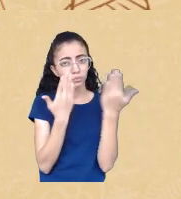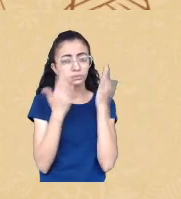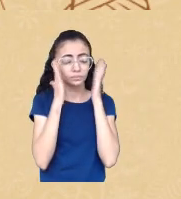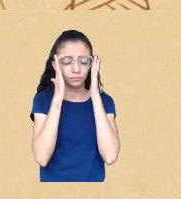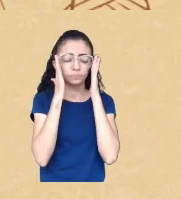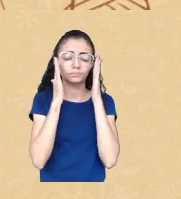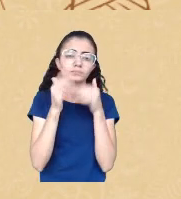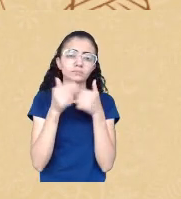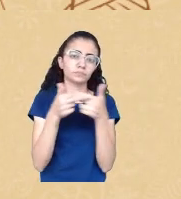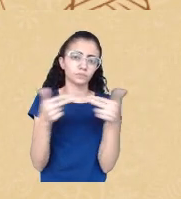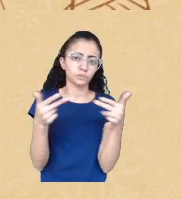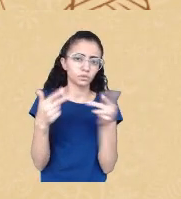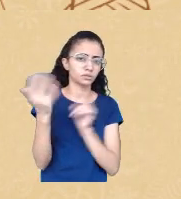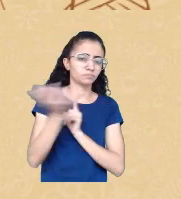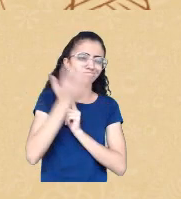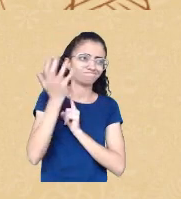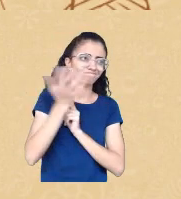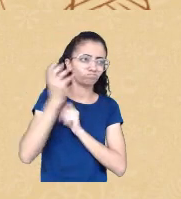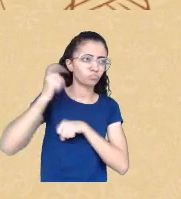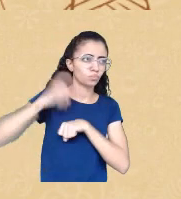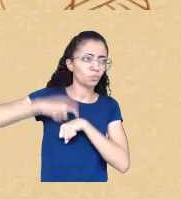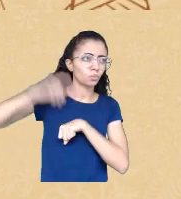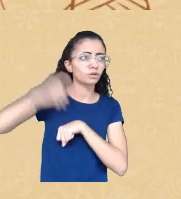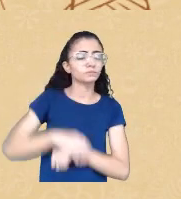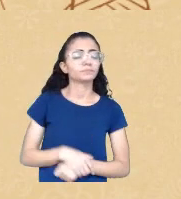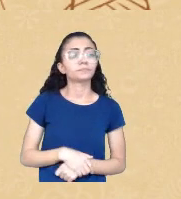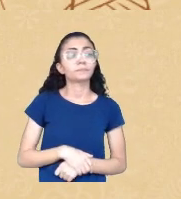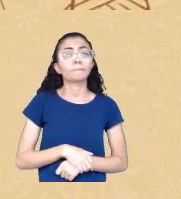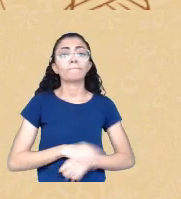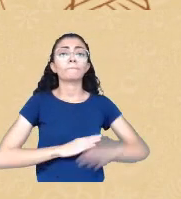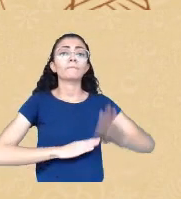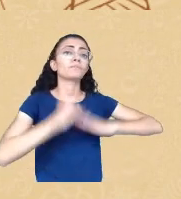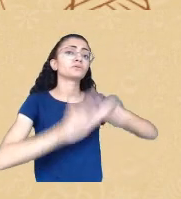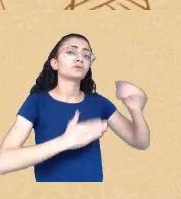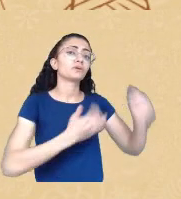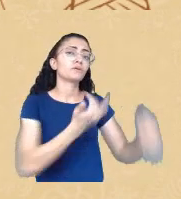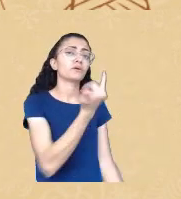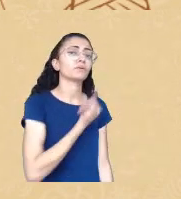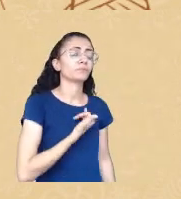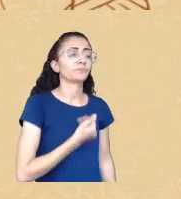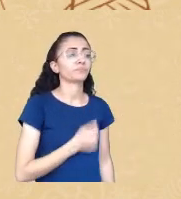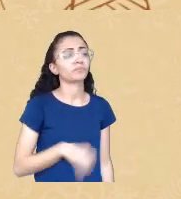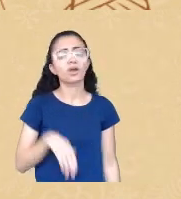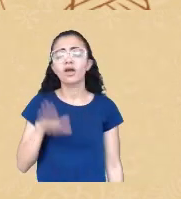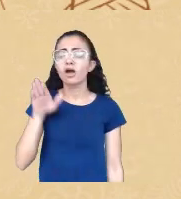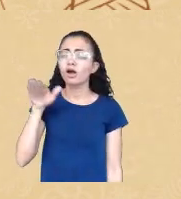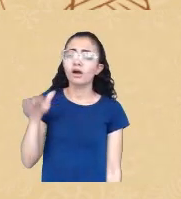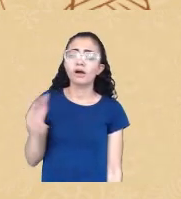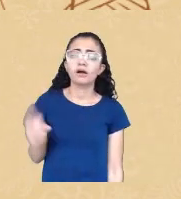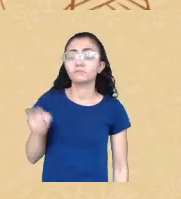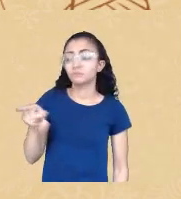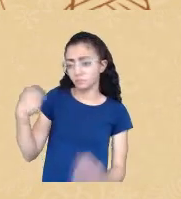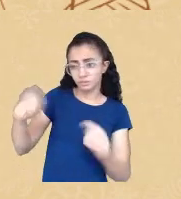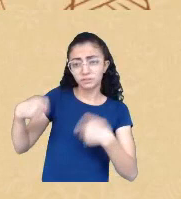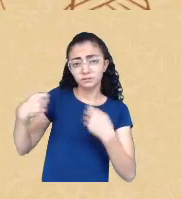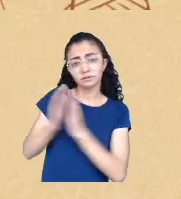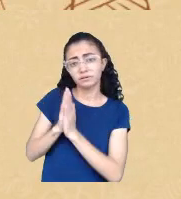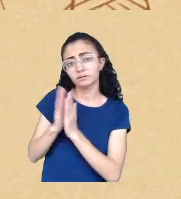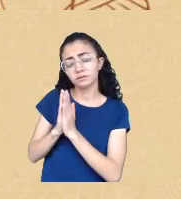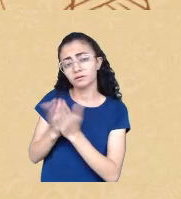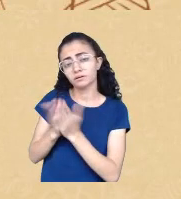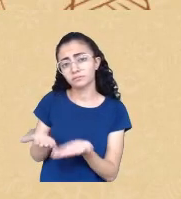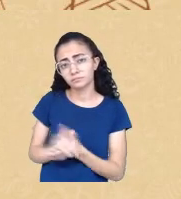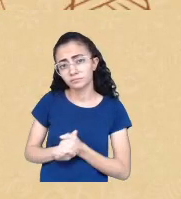afetava no momento a profissional me disse você precisa rezar você